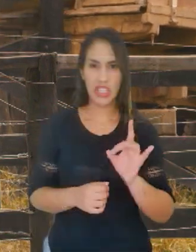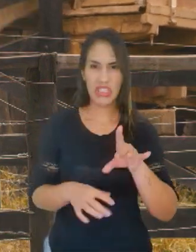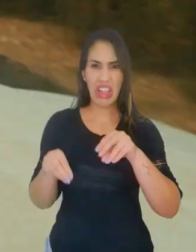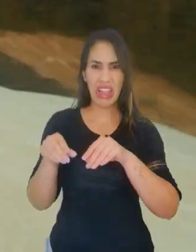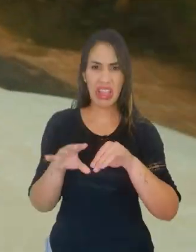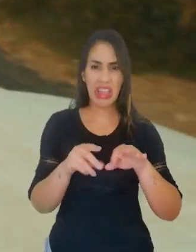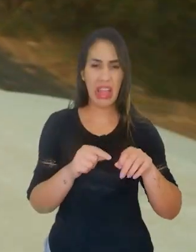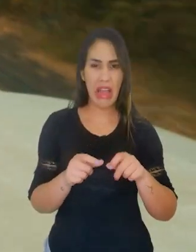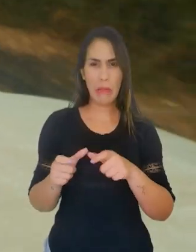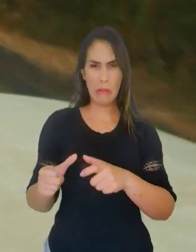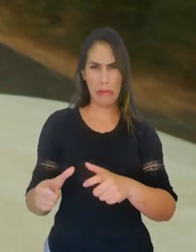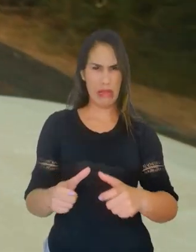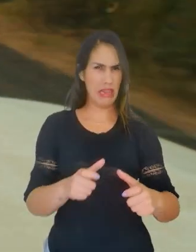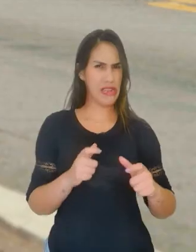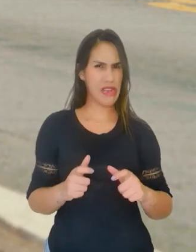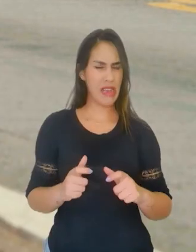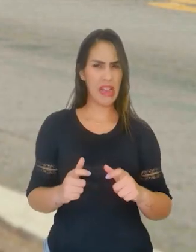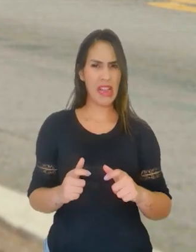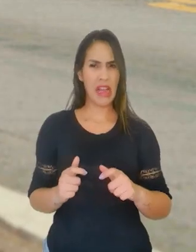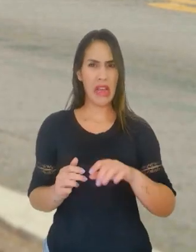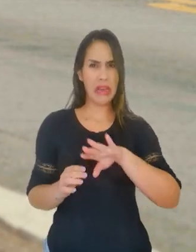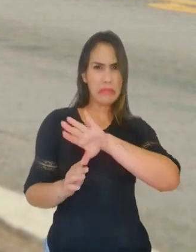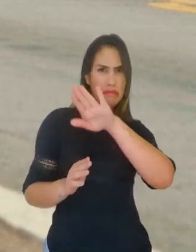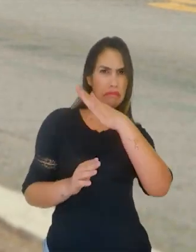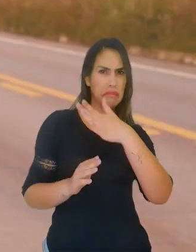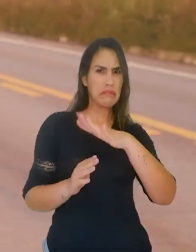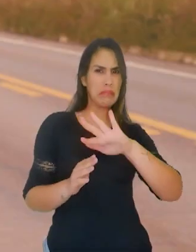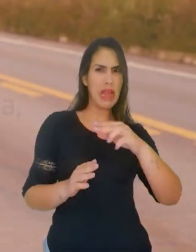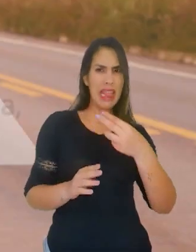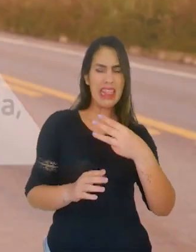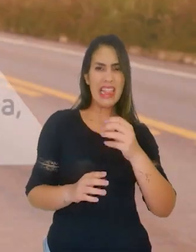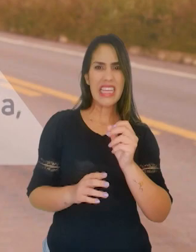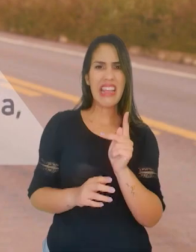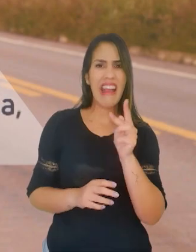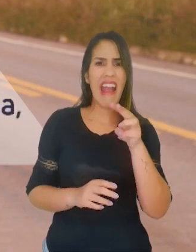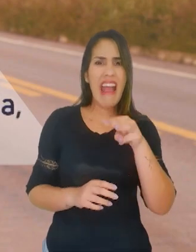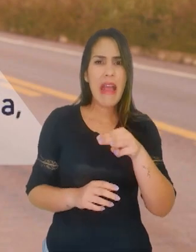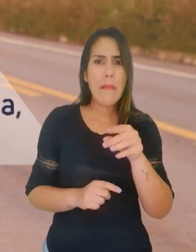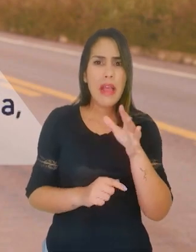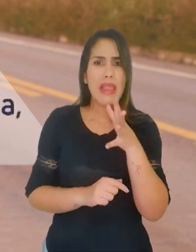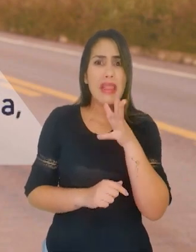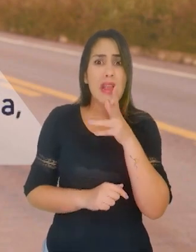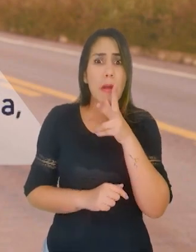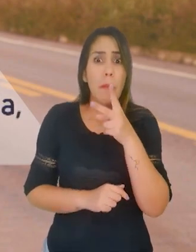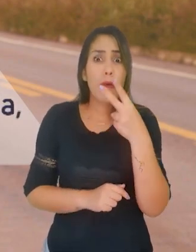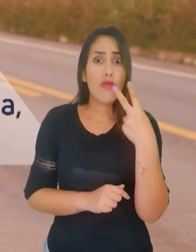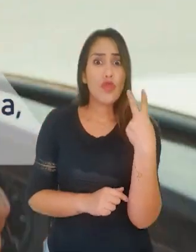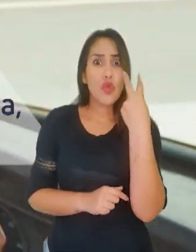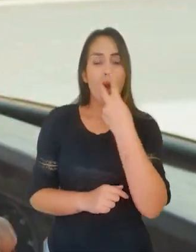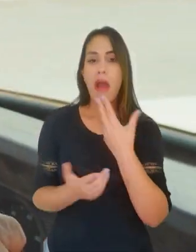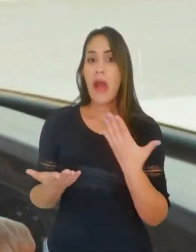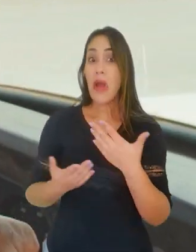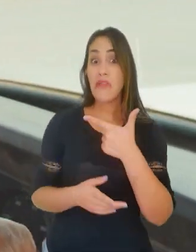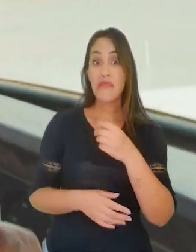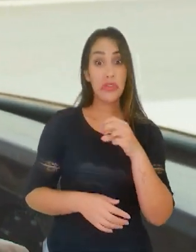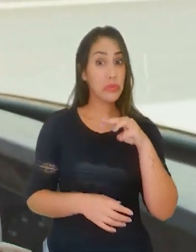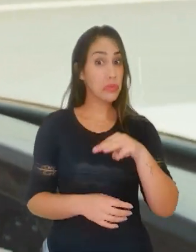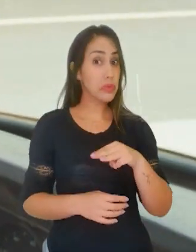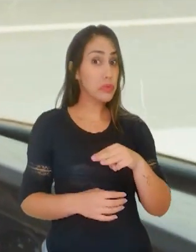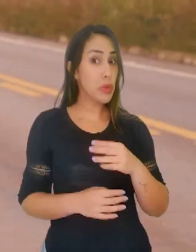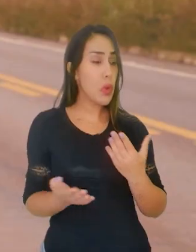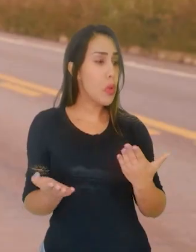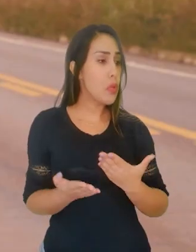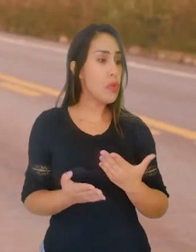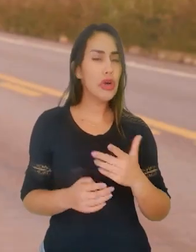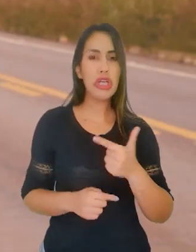Só chama poeira, buraco, serra. Num trajeto de 30 quilômetros você gastava 2 horas, 3 horas de viagem. Você faz com 20 minutos.